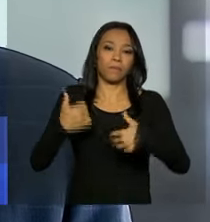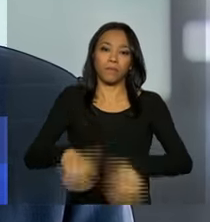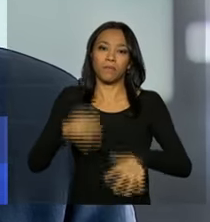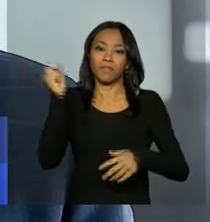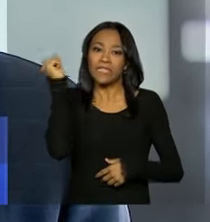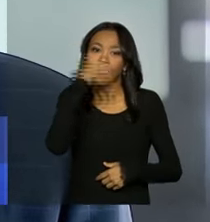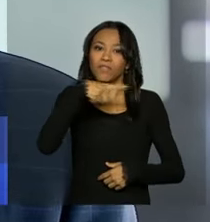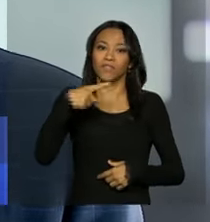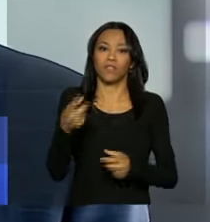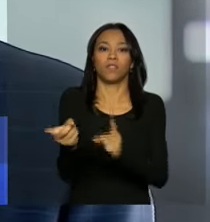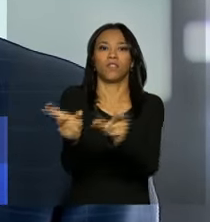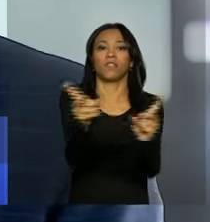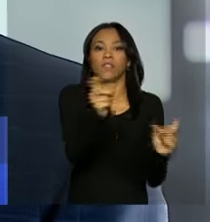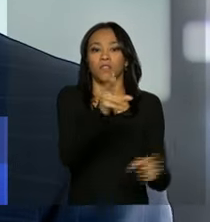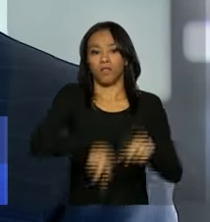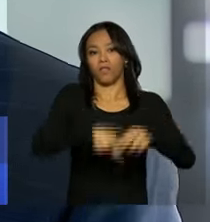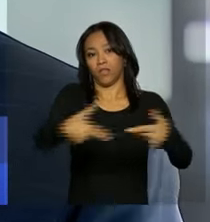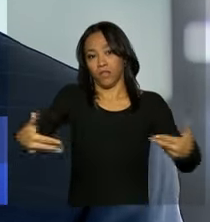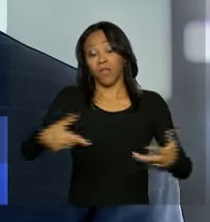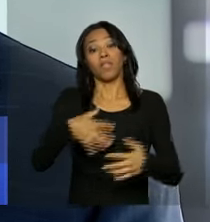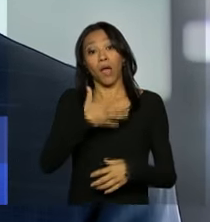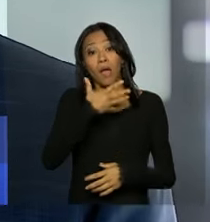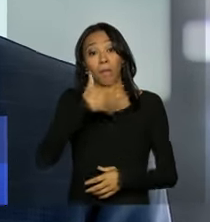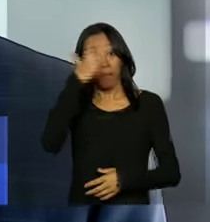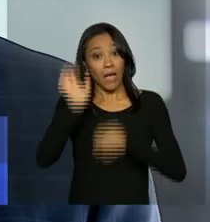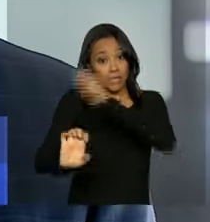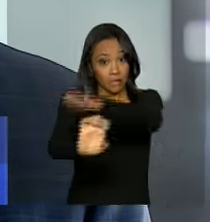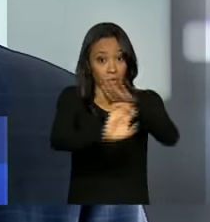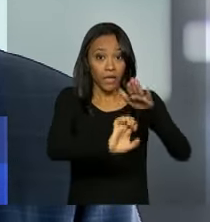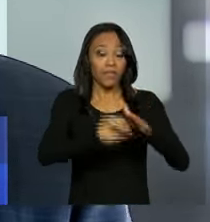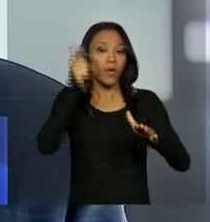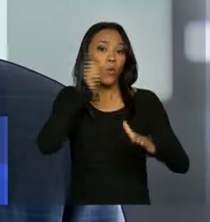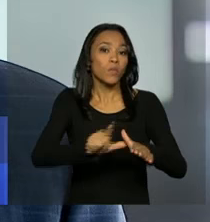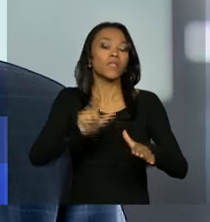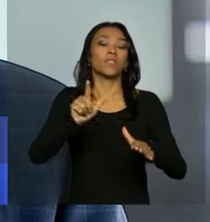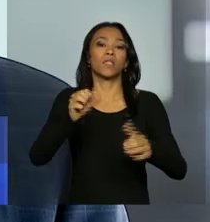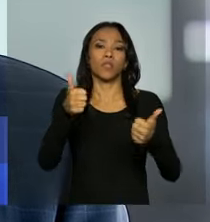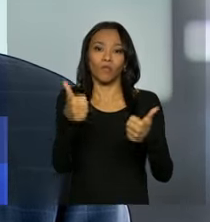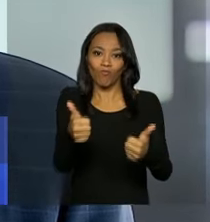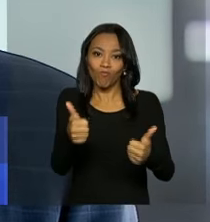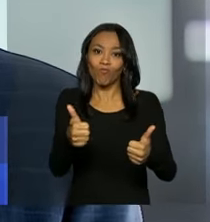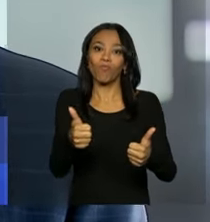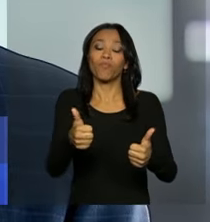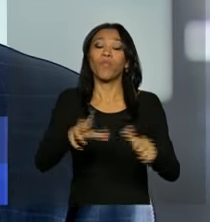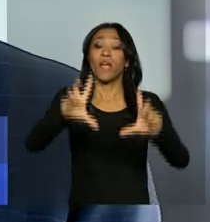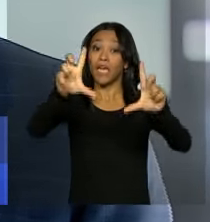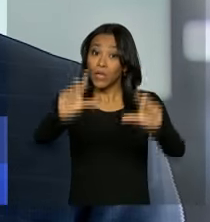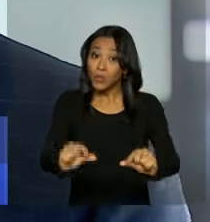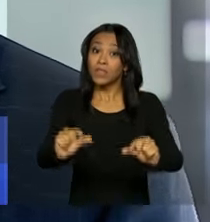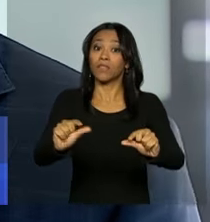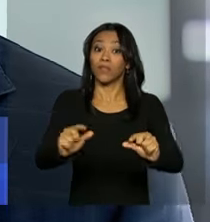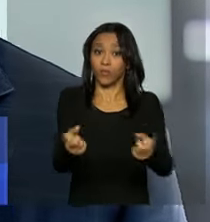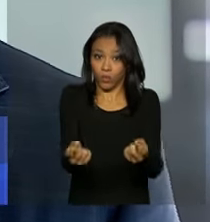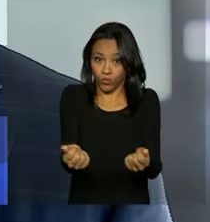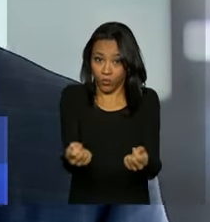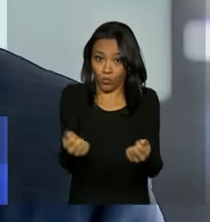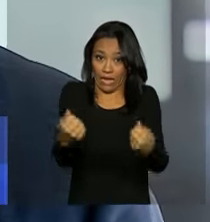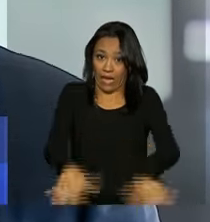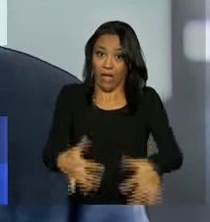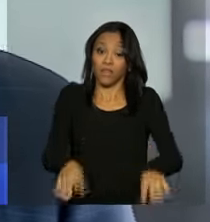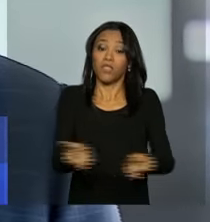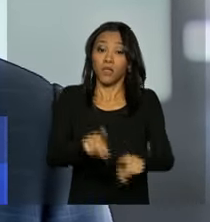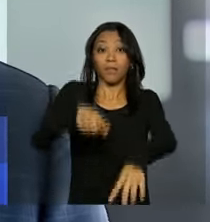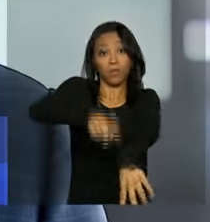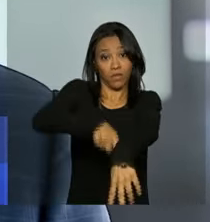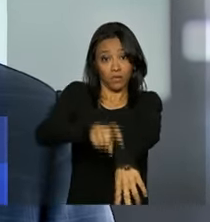O exportador brasileiro vai ganhar duas vezes, vai ganhar na redução dos custos e do tempo para o produto sair do Brasil